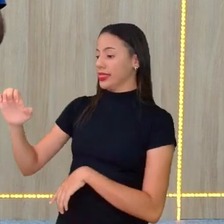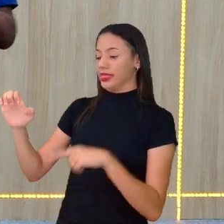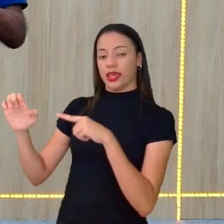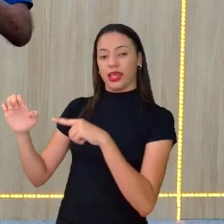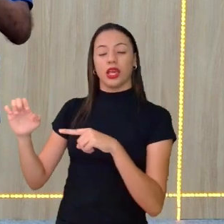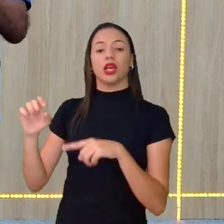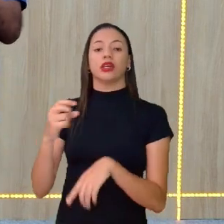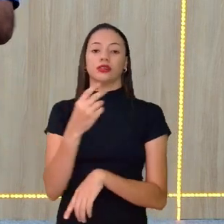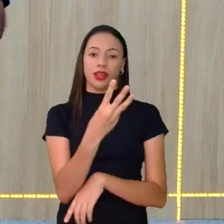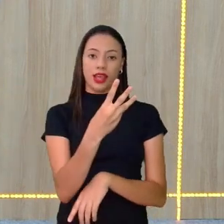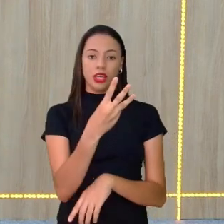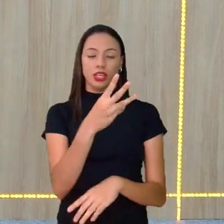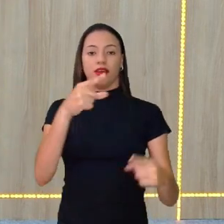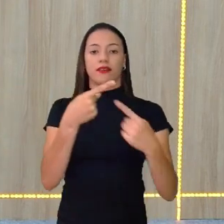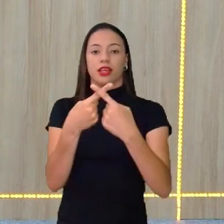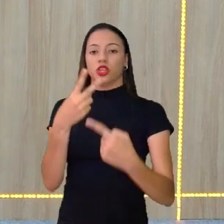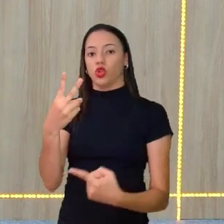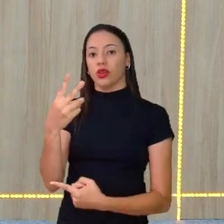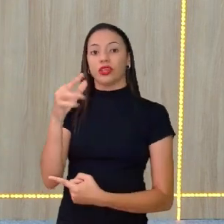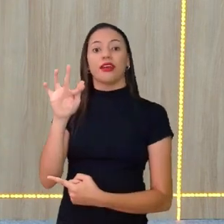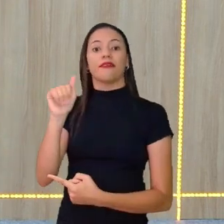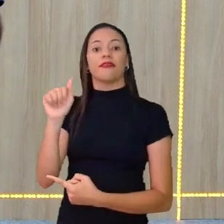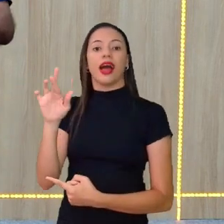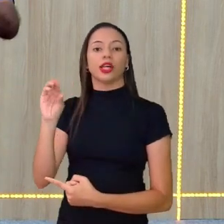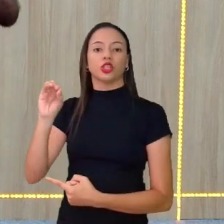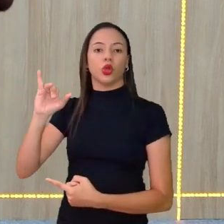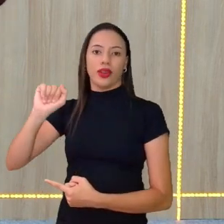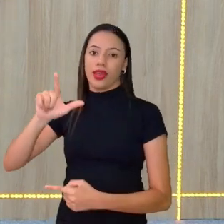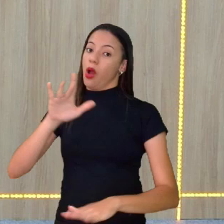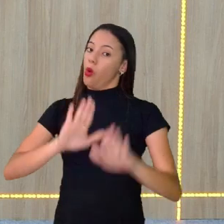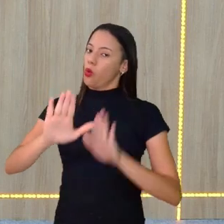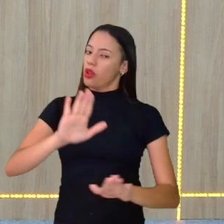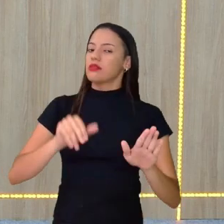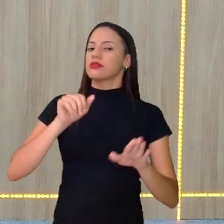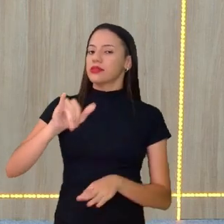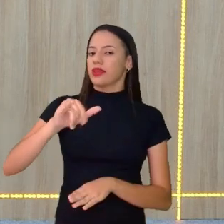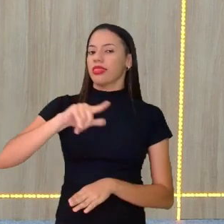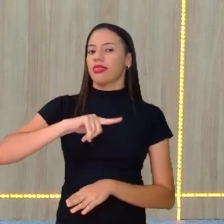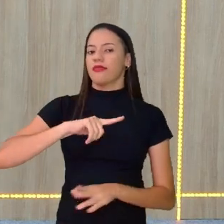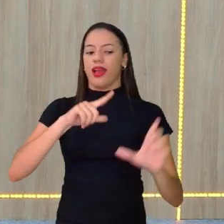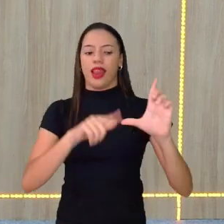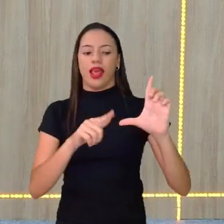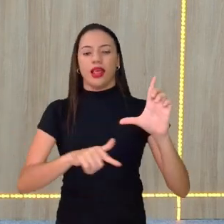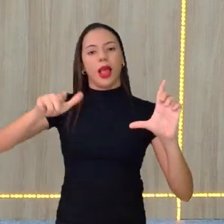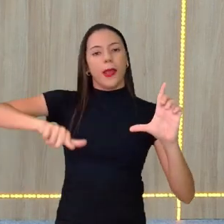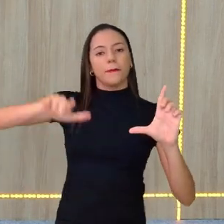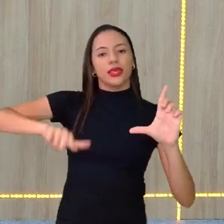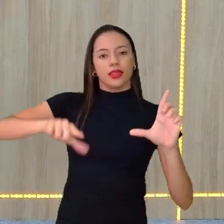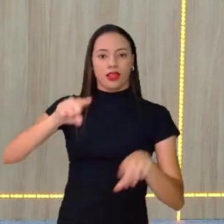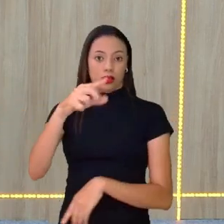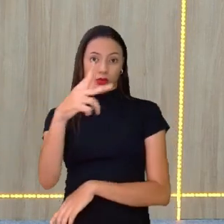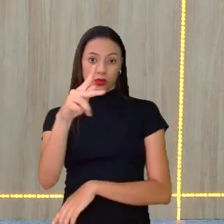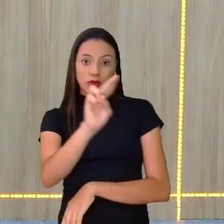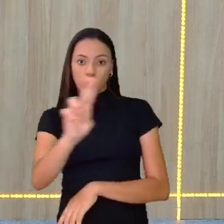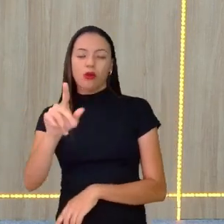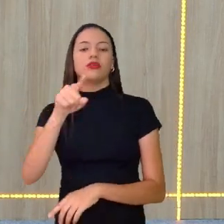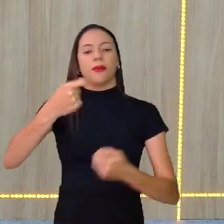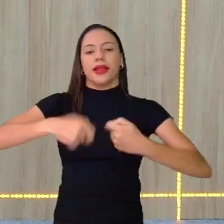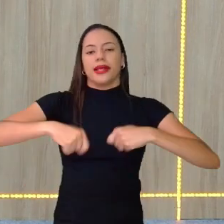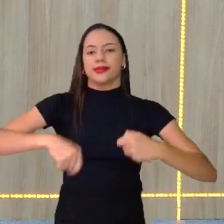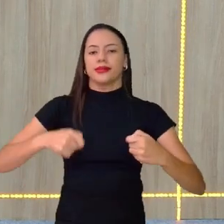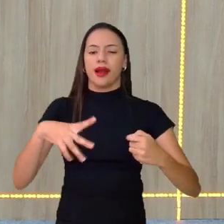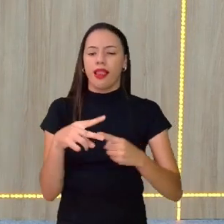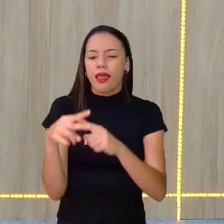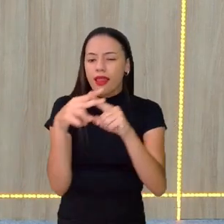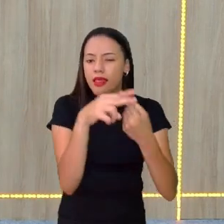cuidado, que se tiver letra repetida no seu nome, você vai precisar fazer aqui esses ajustes, tá certo? Se